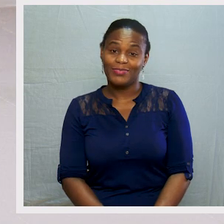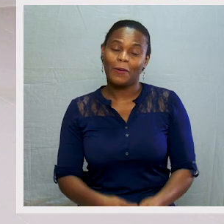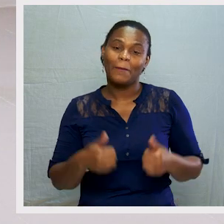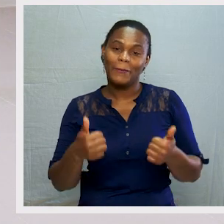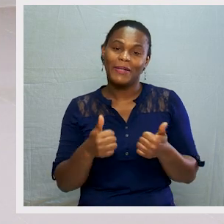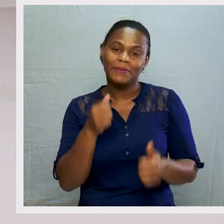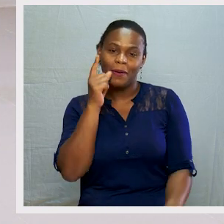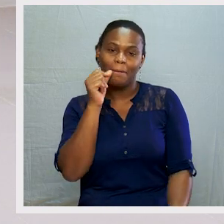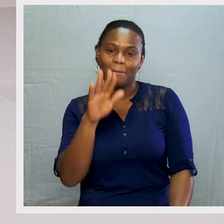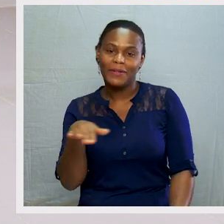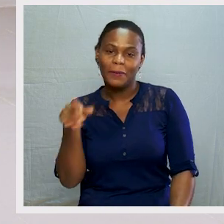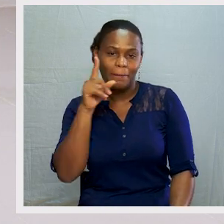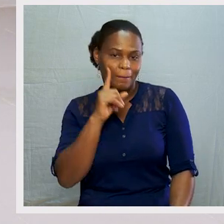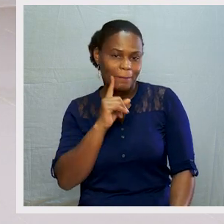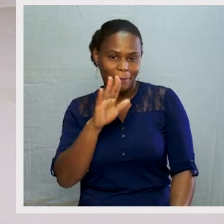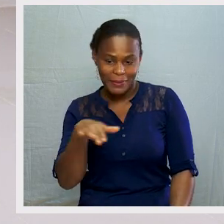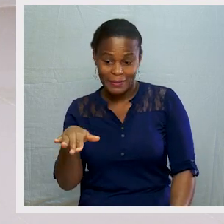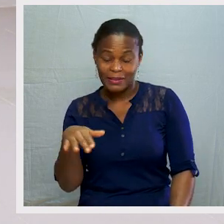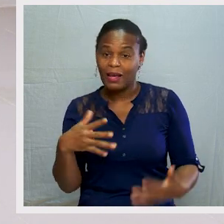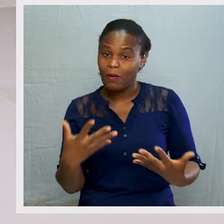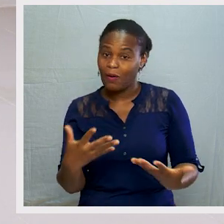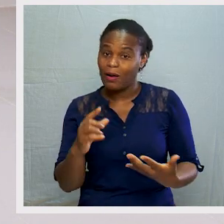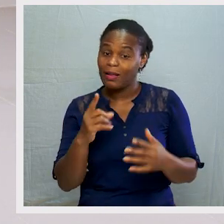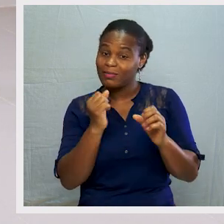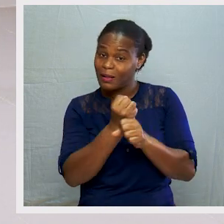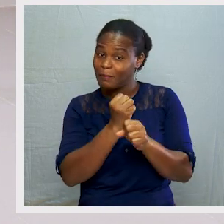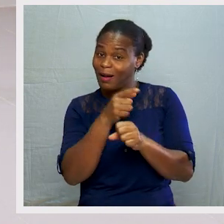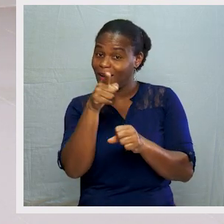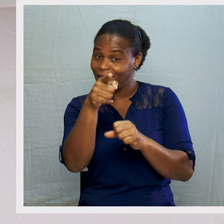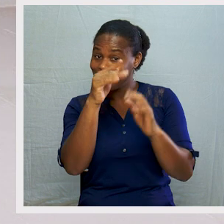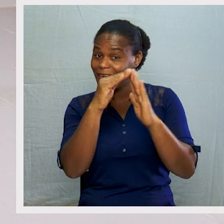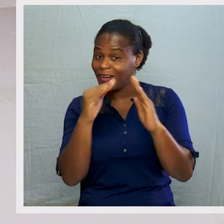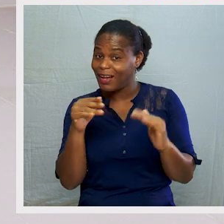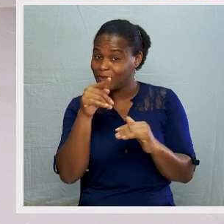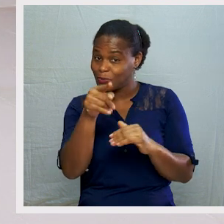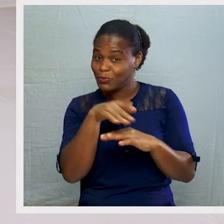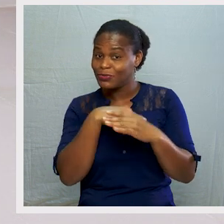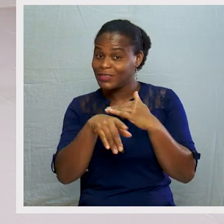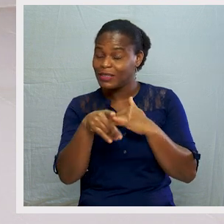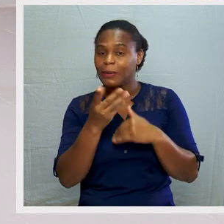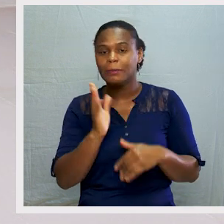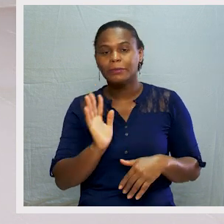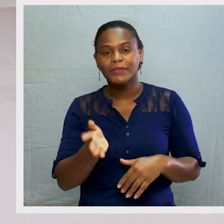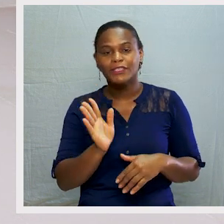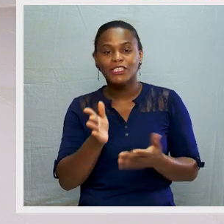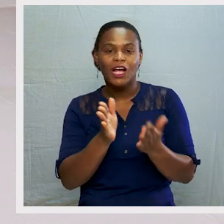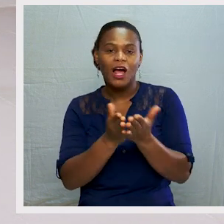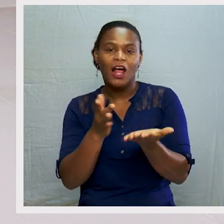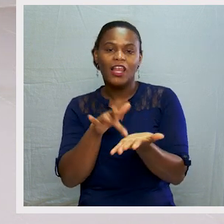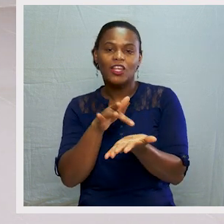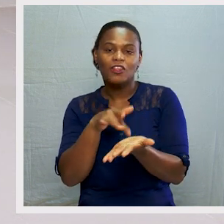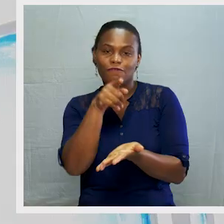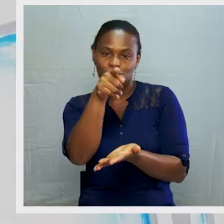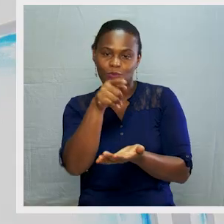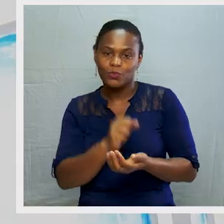Bem, meninos e meninas, para fazer o trabalho em casa, vocês vão precisar do vosso